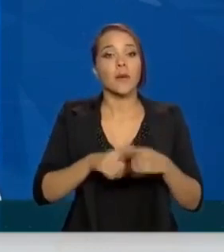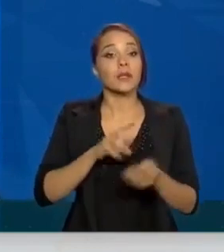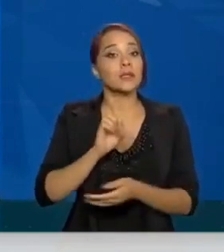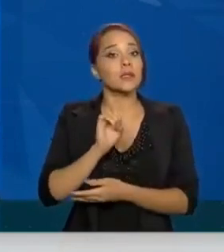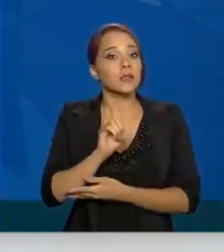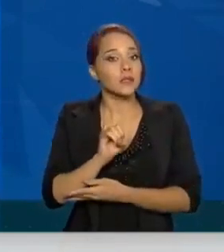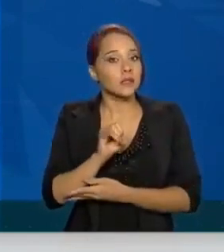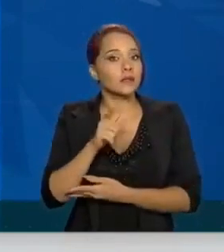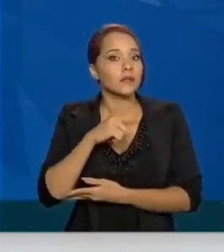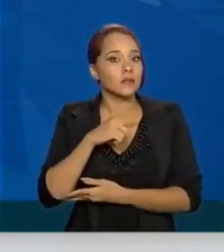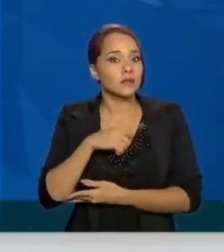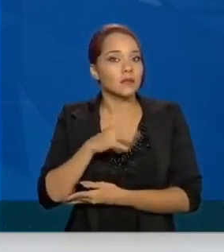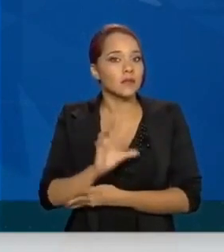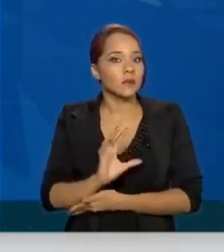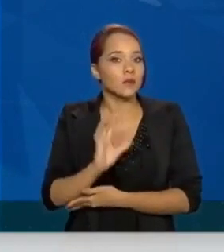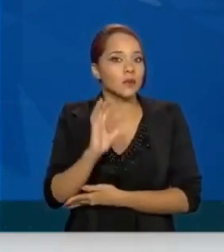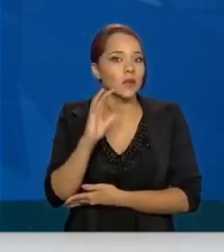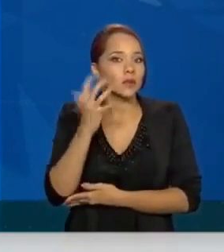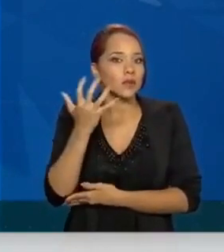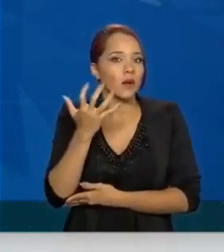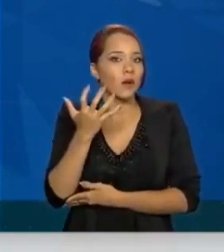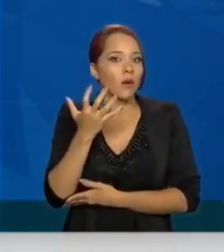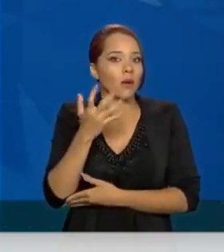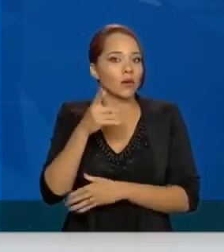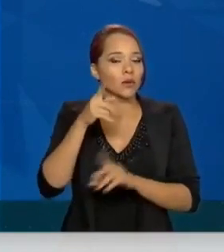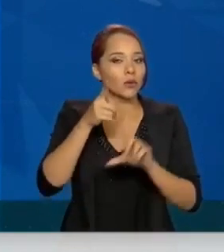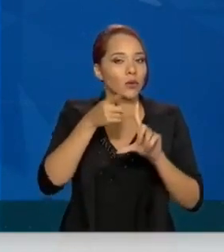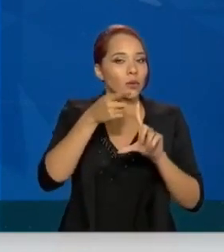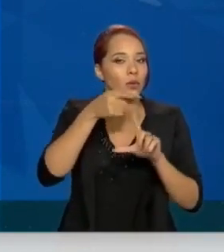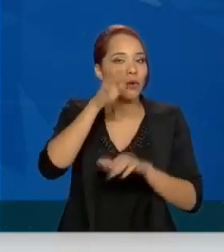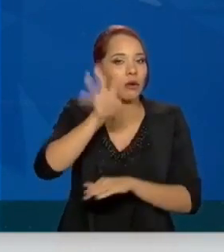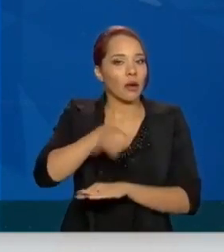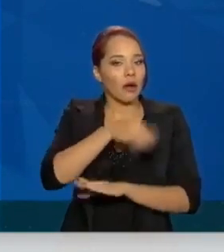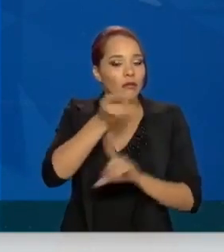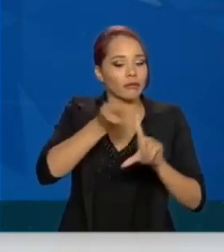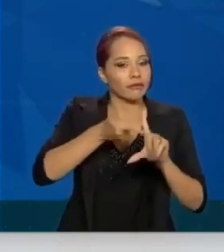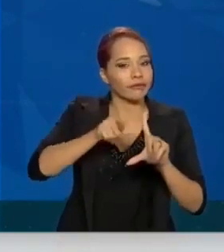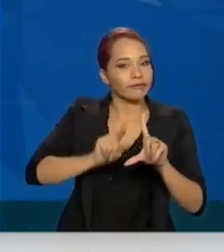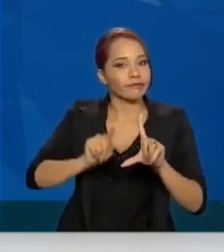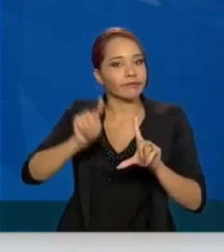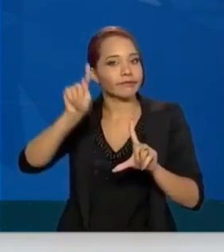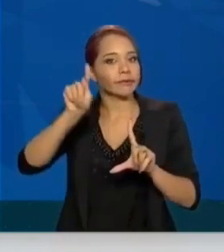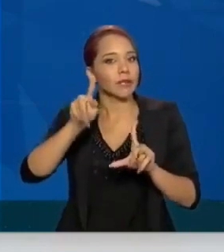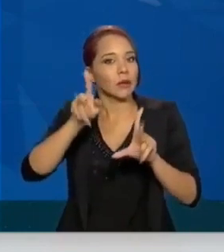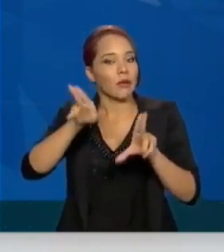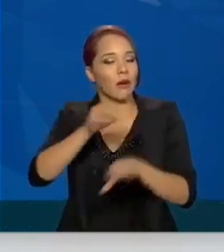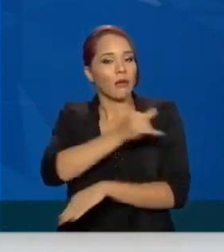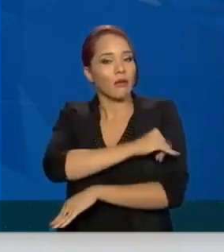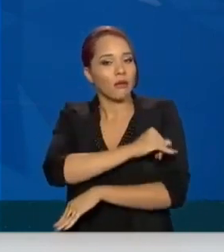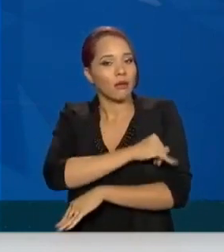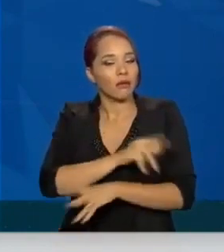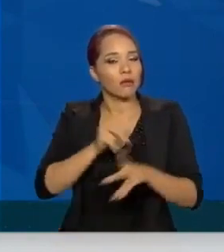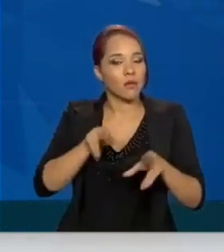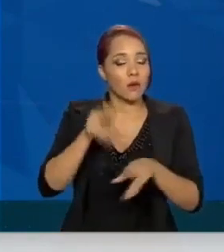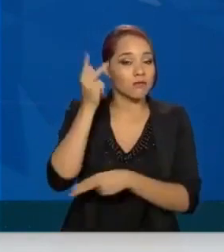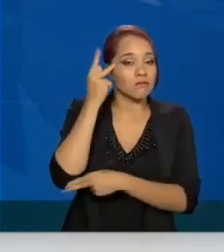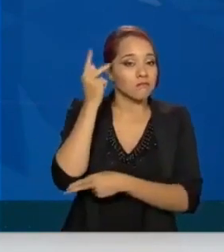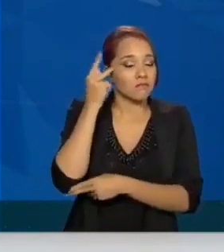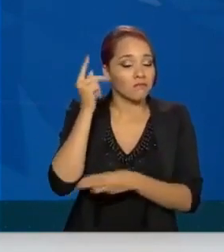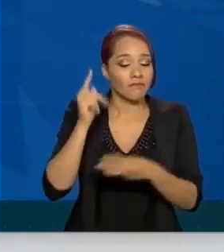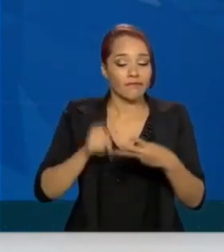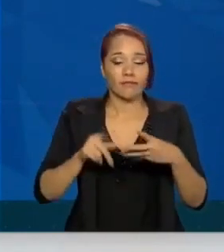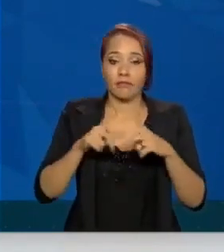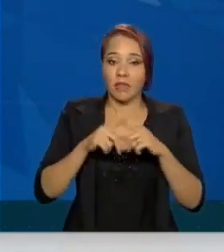tivermos situação do gráfico agudo e de uma cidade como o próprio Rio de Janeiro, como o próprio São Paulo,